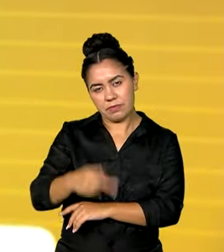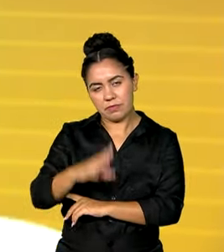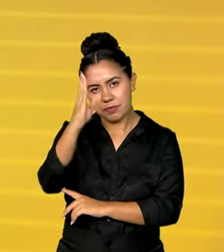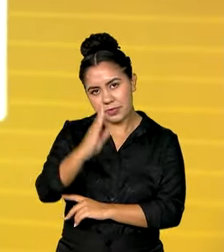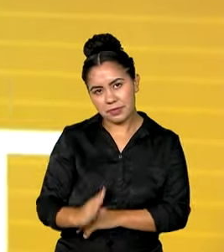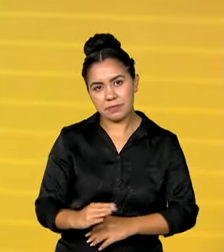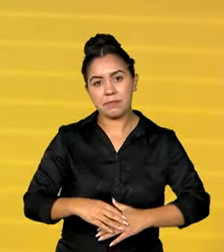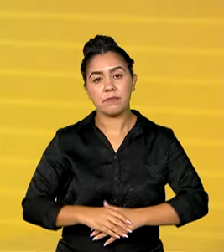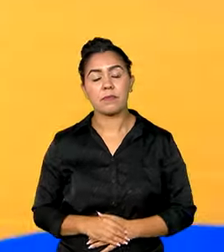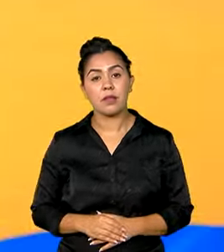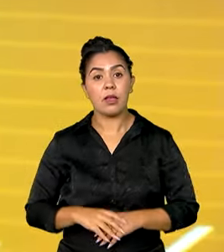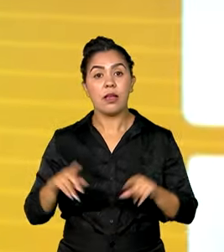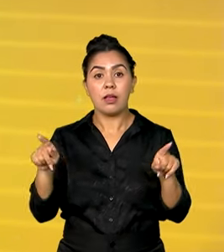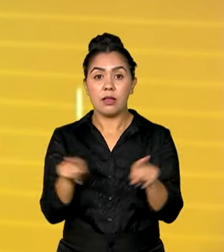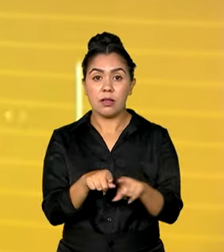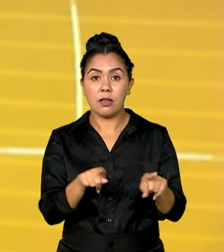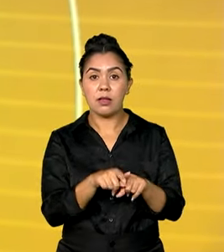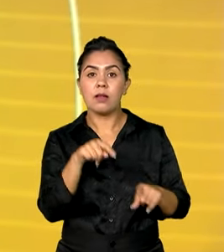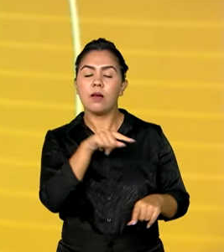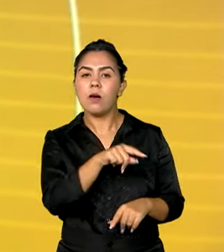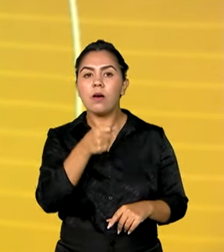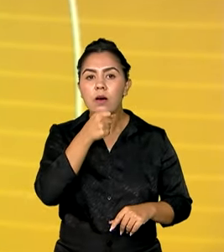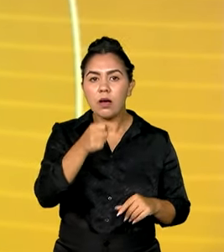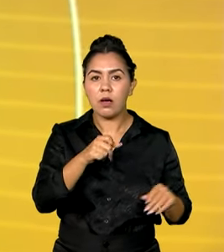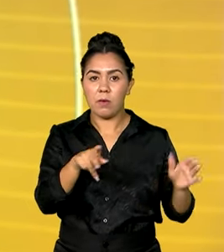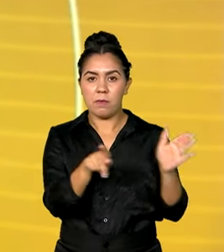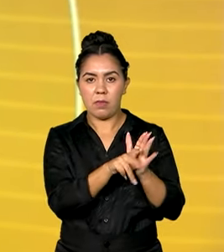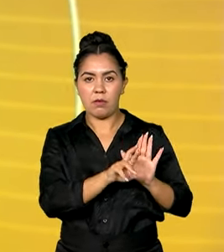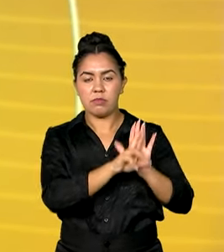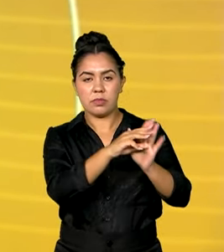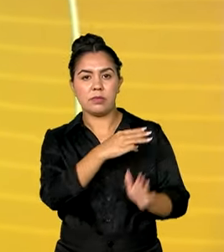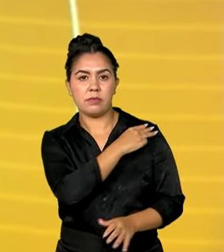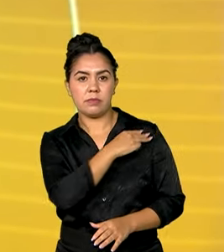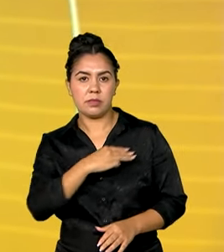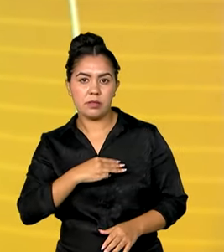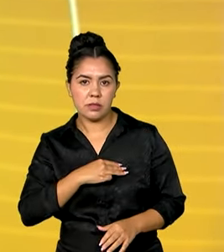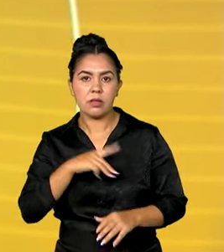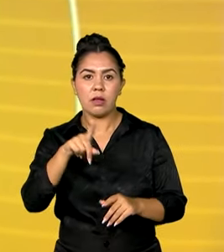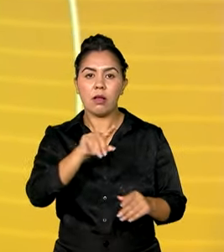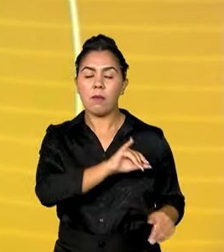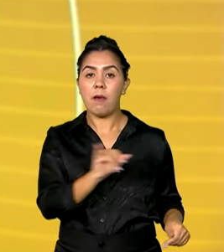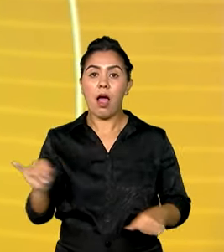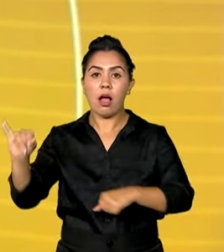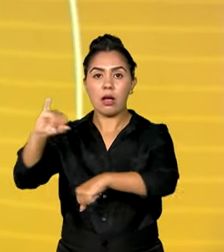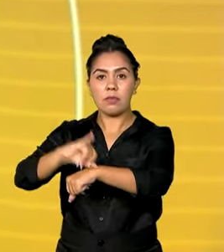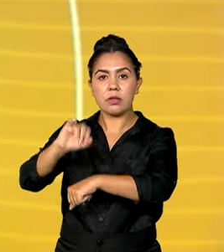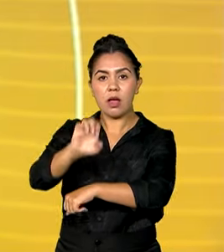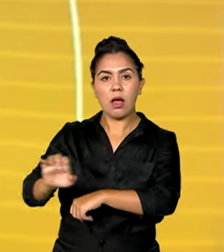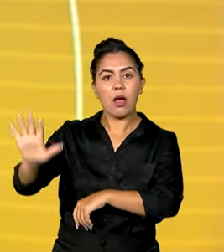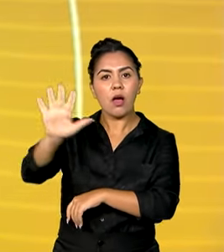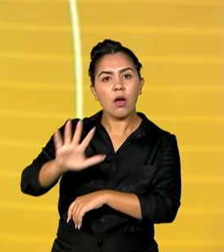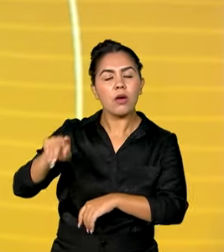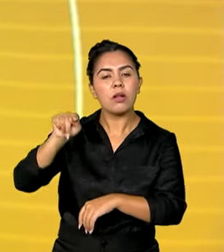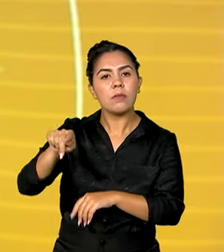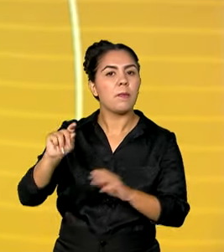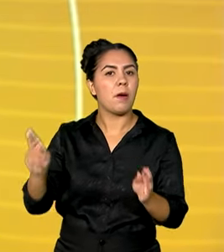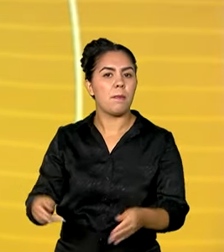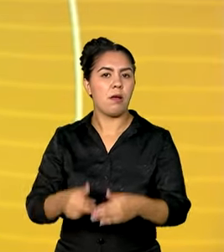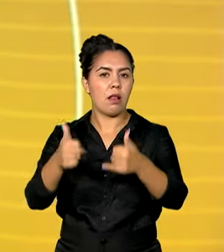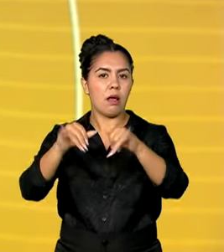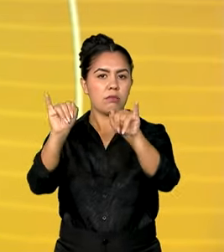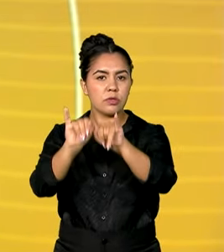E uma comitiva ministerial visita capitais europeias para atrair investimentos estrangeiros e melhorar a